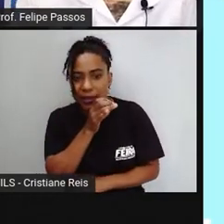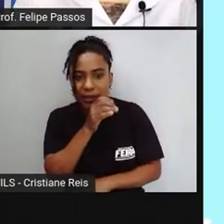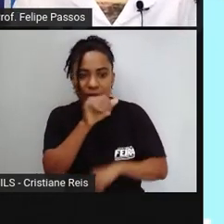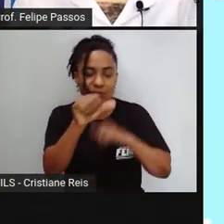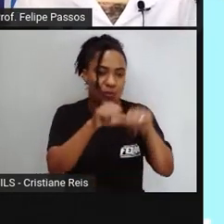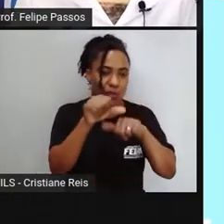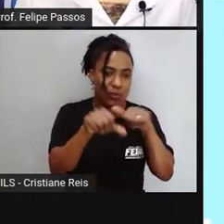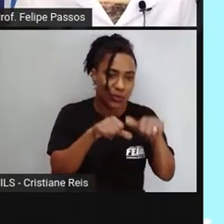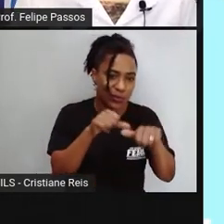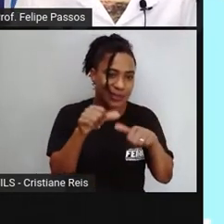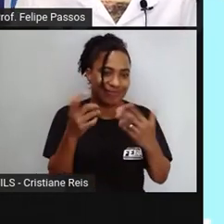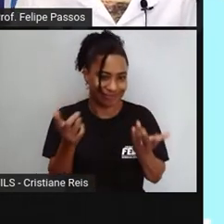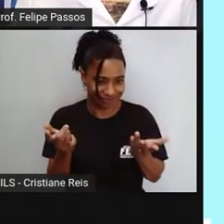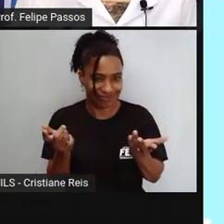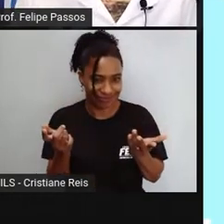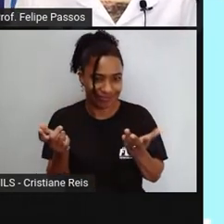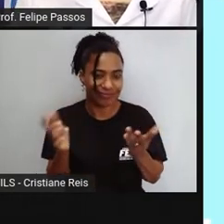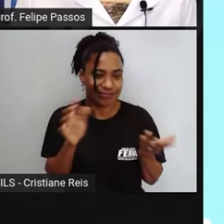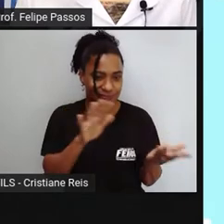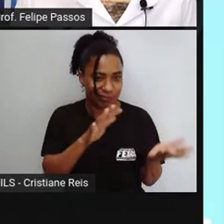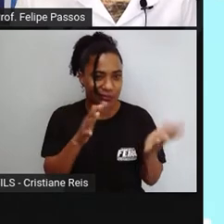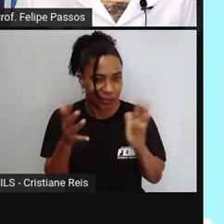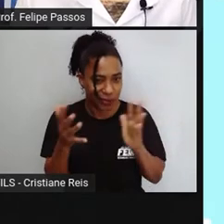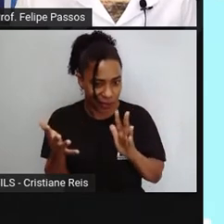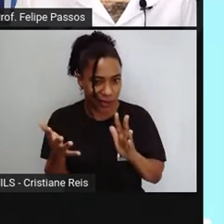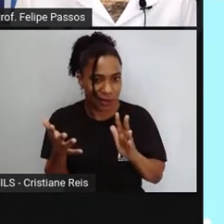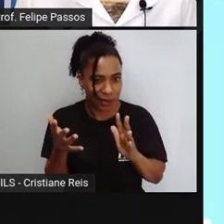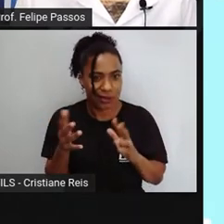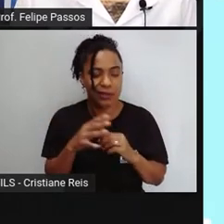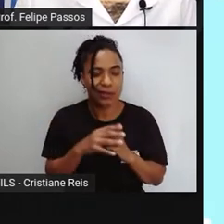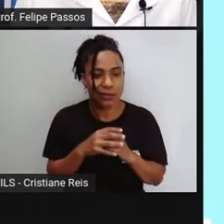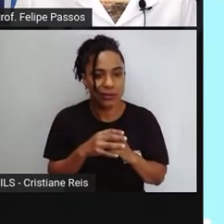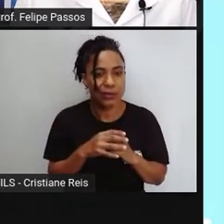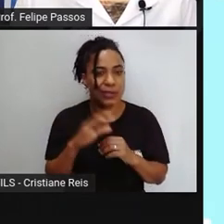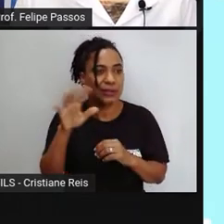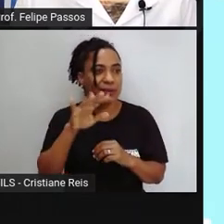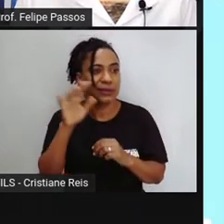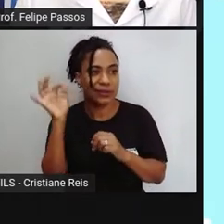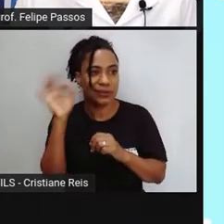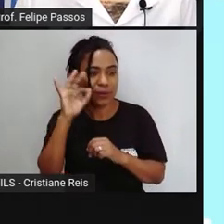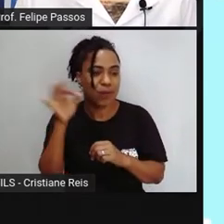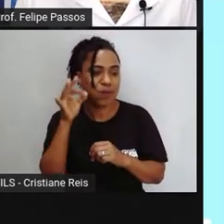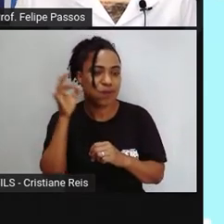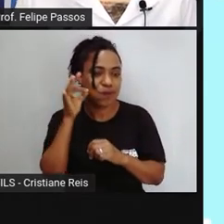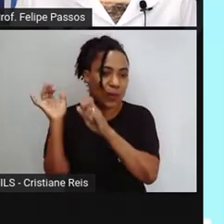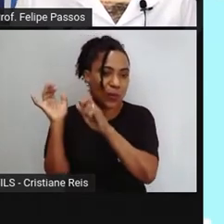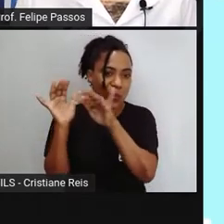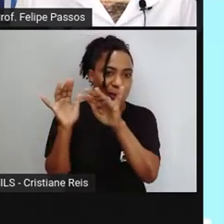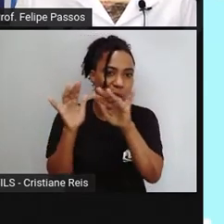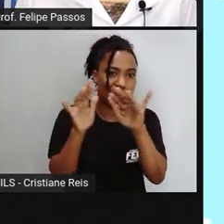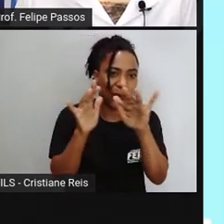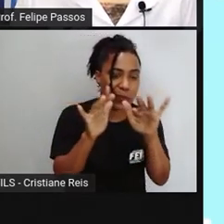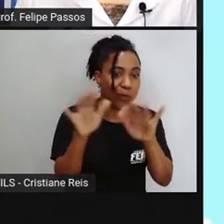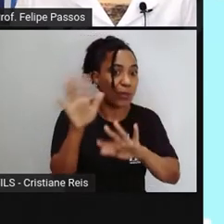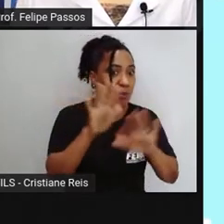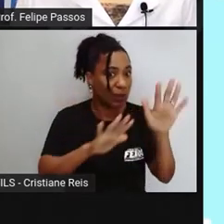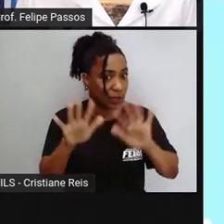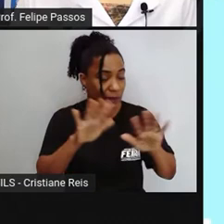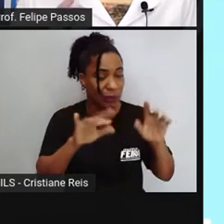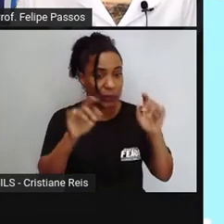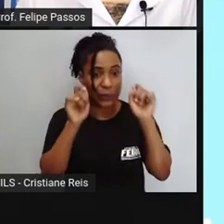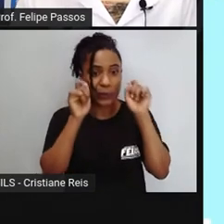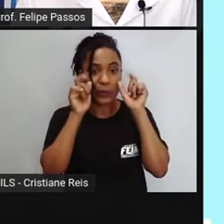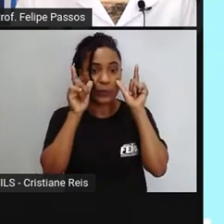quente e começa a esfriar, enfim, as abelhas fazem bastante enxame, e é bom a gente ficar muito alerta. Se um enxame parar na sua